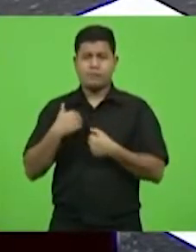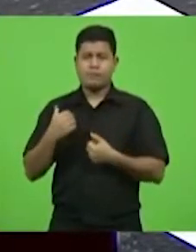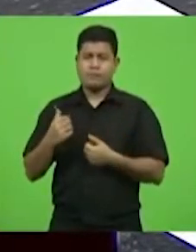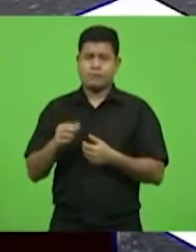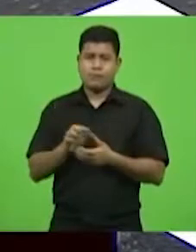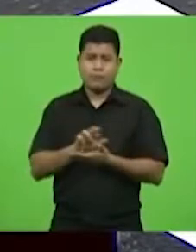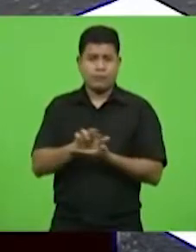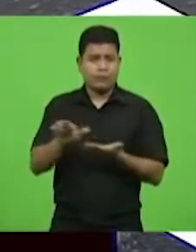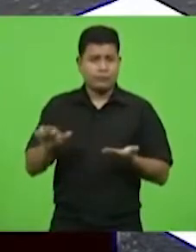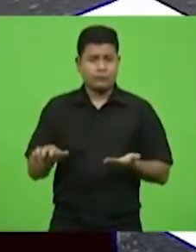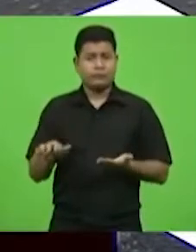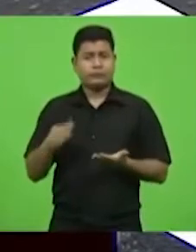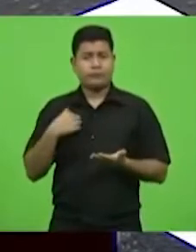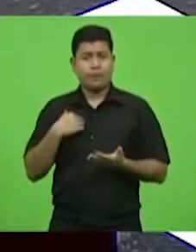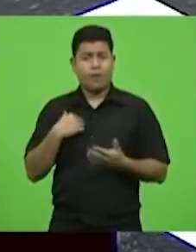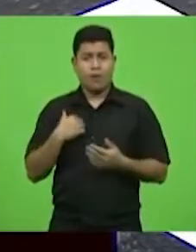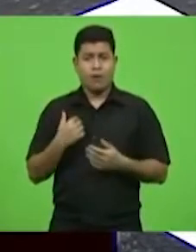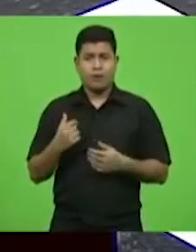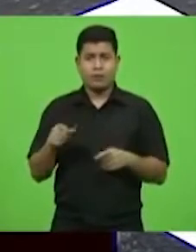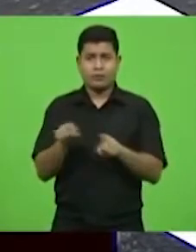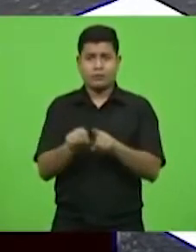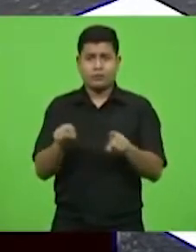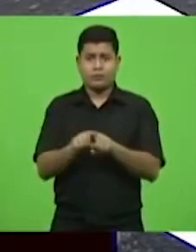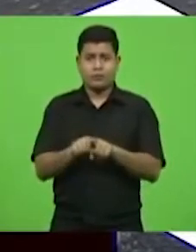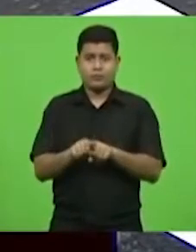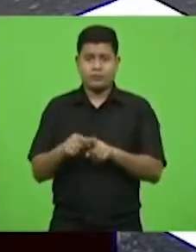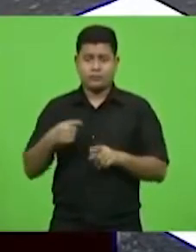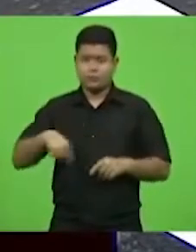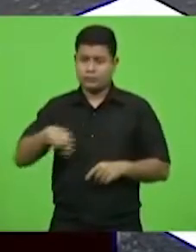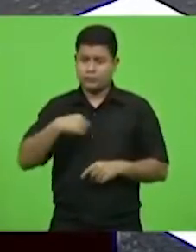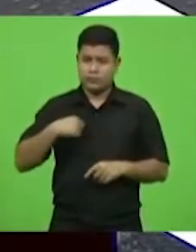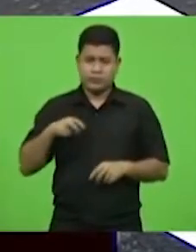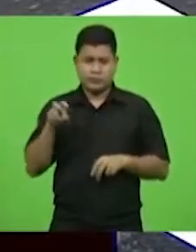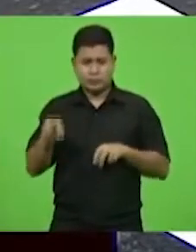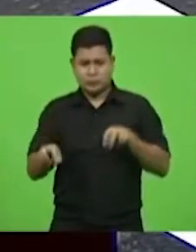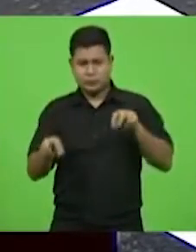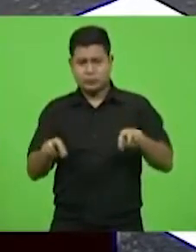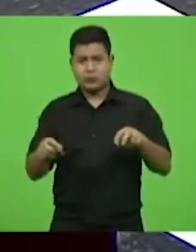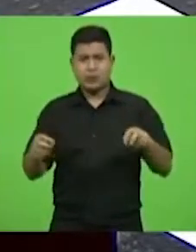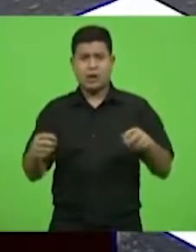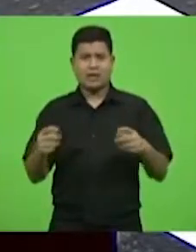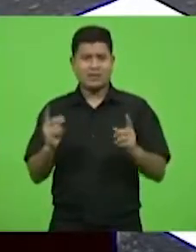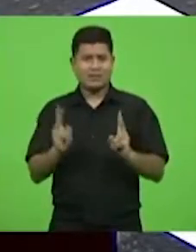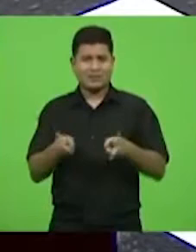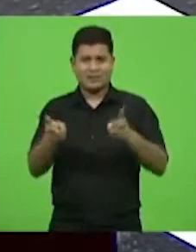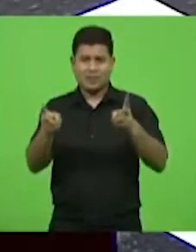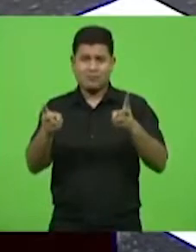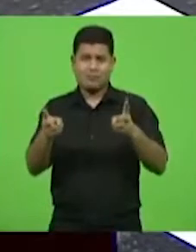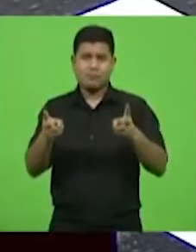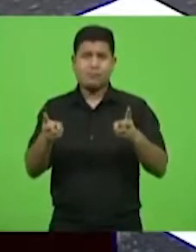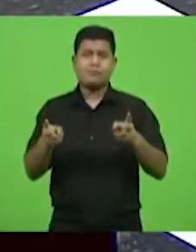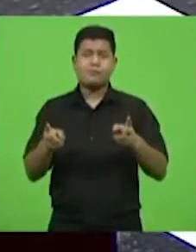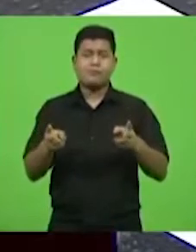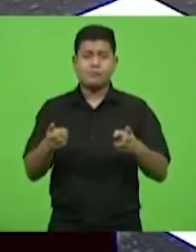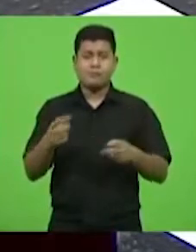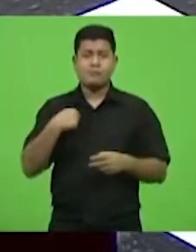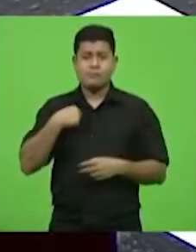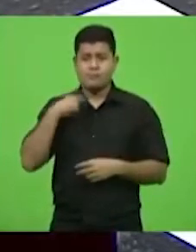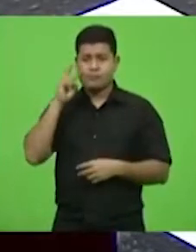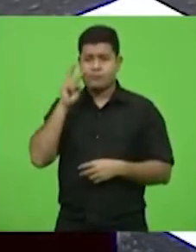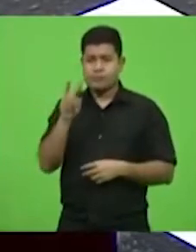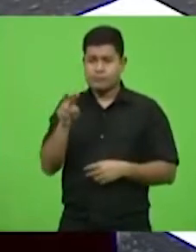E por onde vi, onde a vida nos posicionou, sempre assim, nessa maneira, eu lhe vi